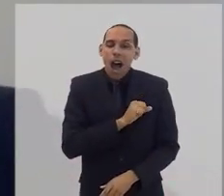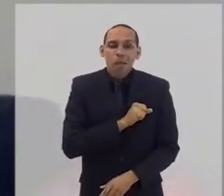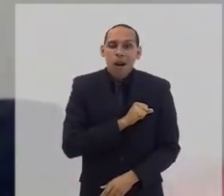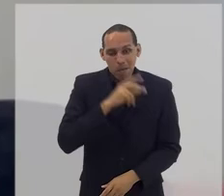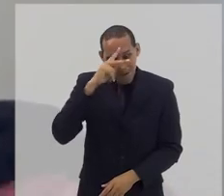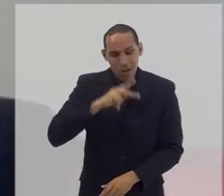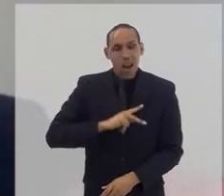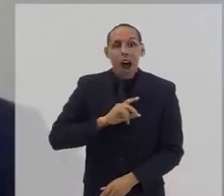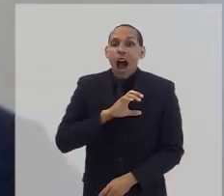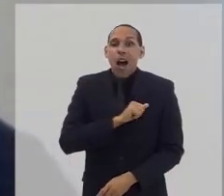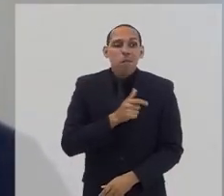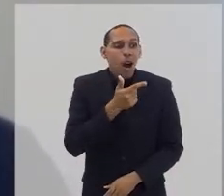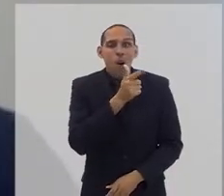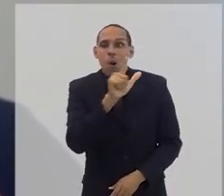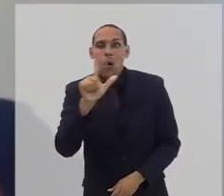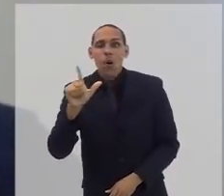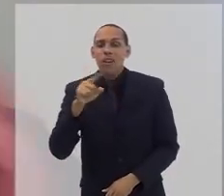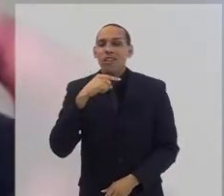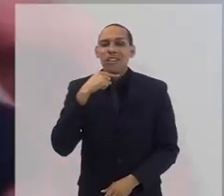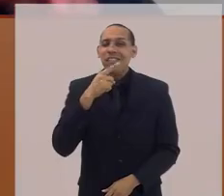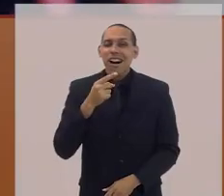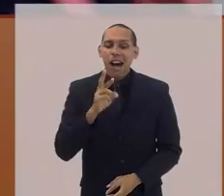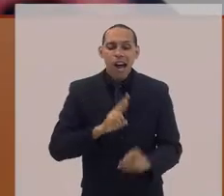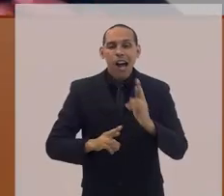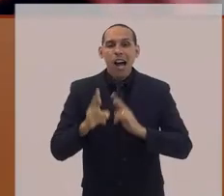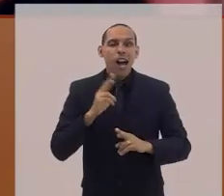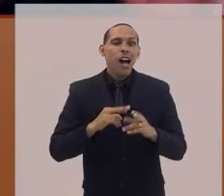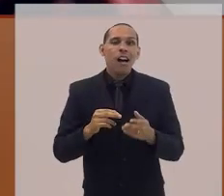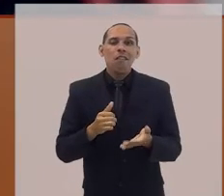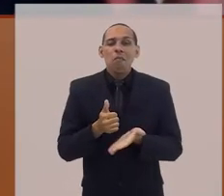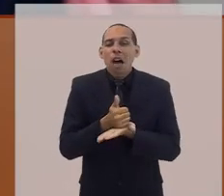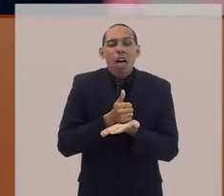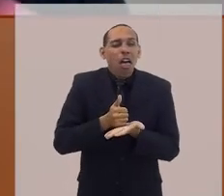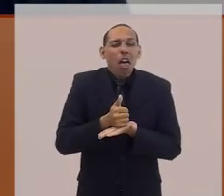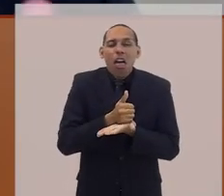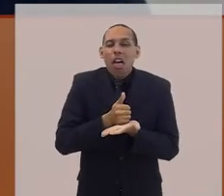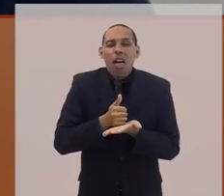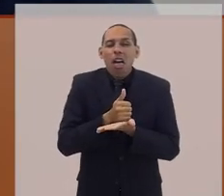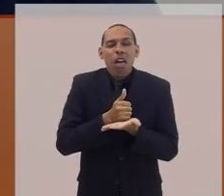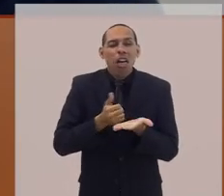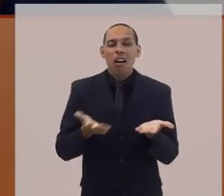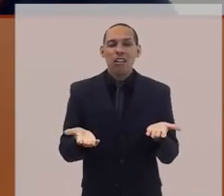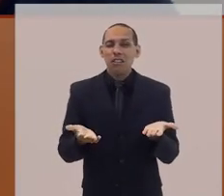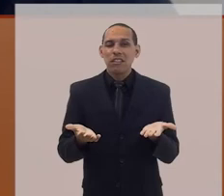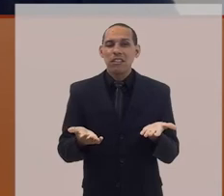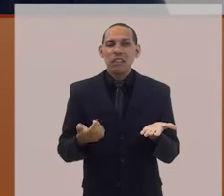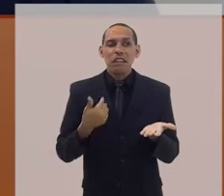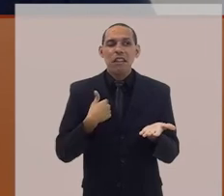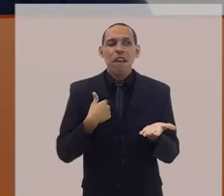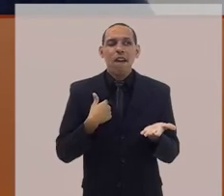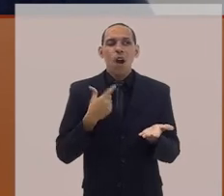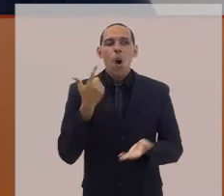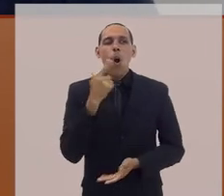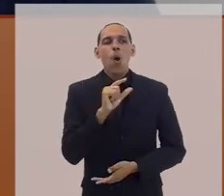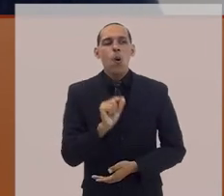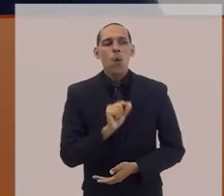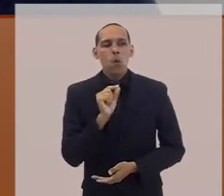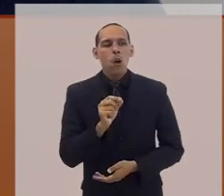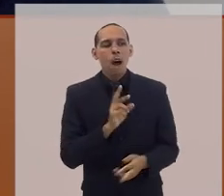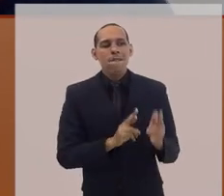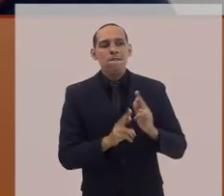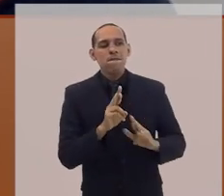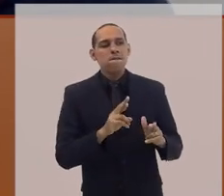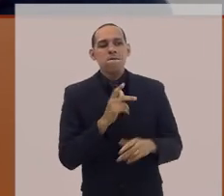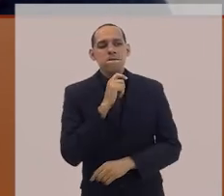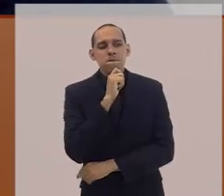superficiais e utilitárias. Qual é o ganho-benefício de uma relação? Muito triste isso. Vamos tratar